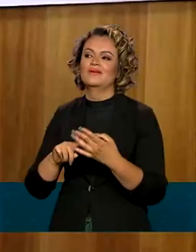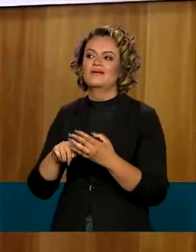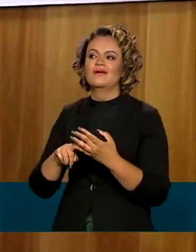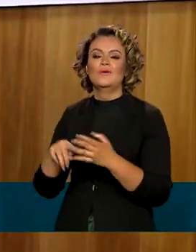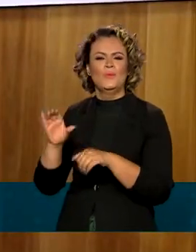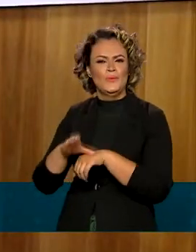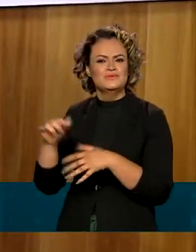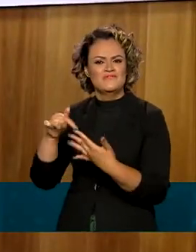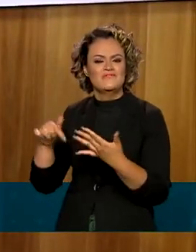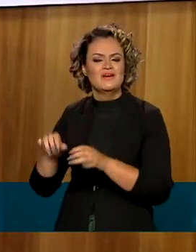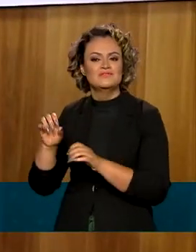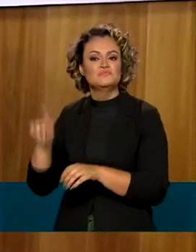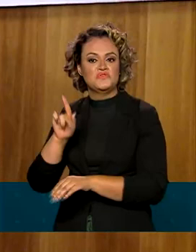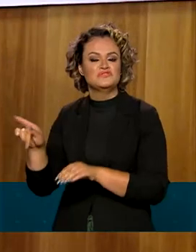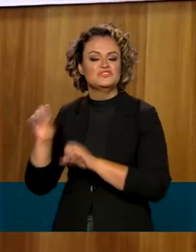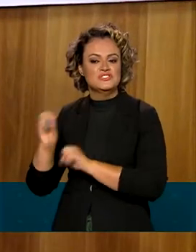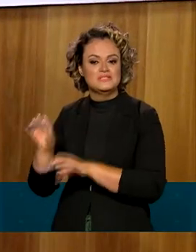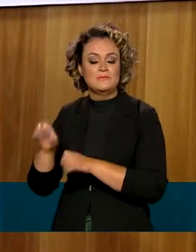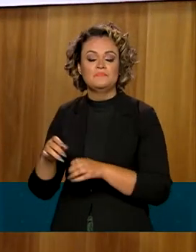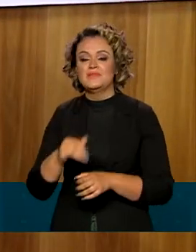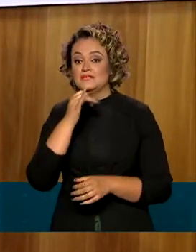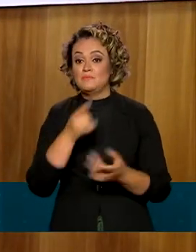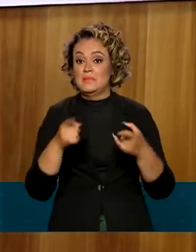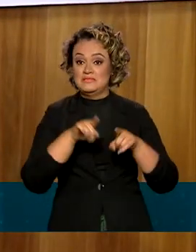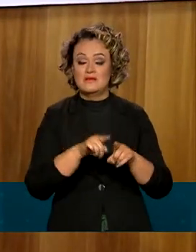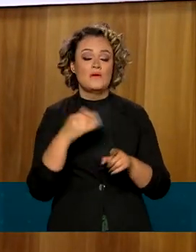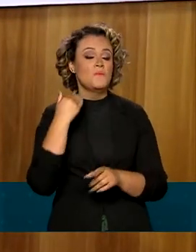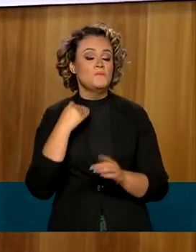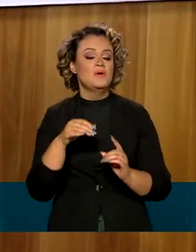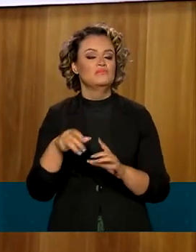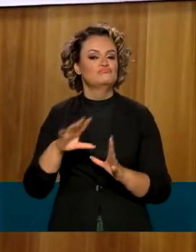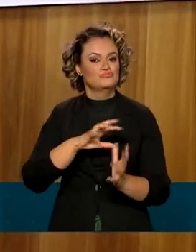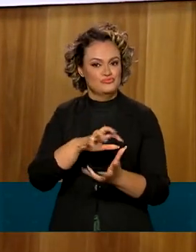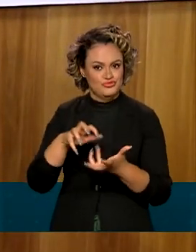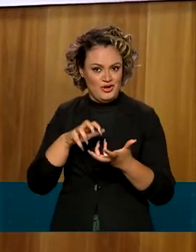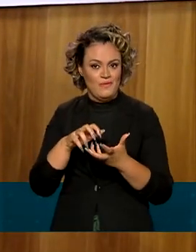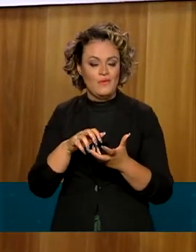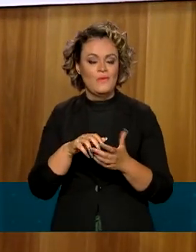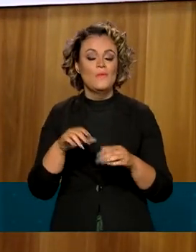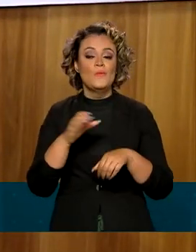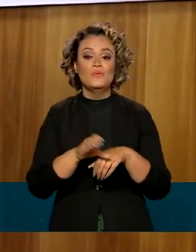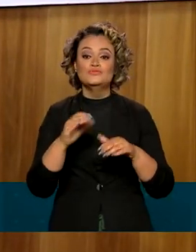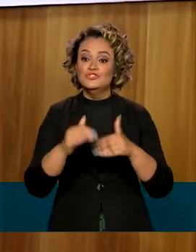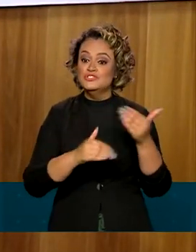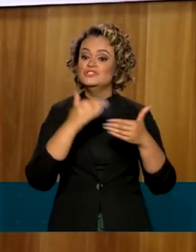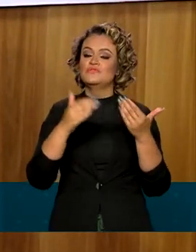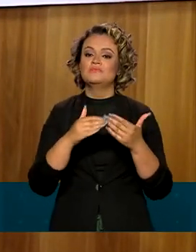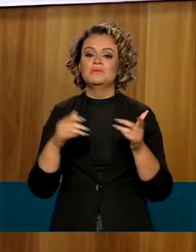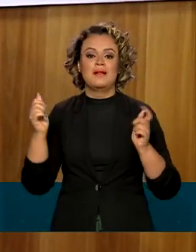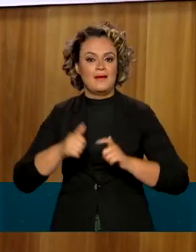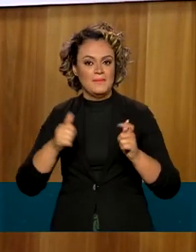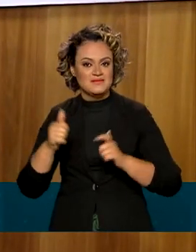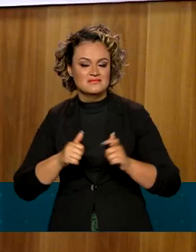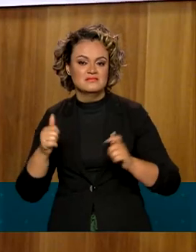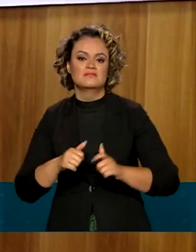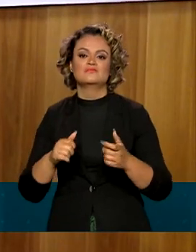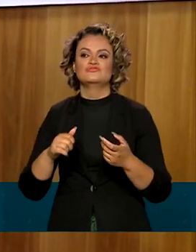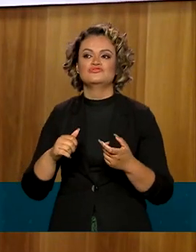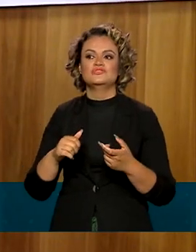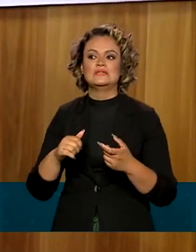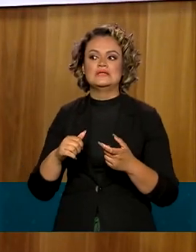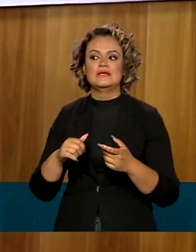Nós acabamos de lançar agora, em parceria com o Banco Mundial, um curso para o desenvolvimento das capacidades, das competências